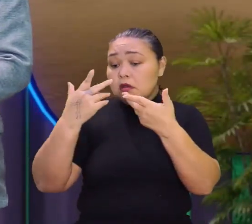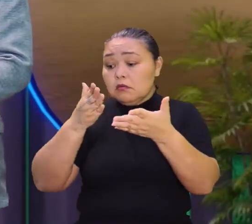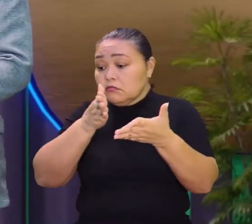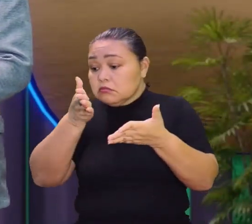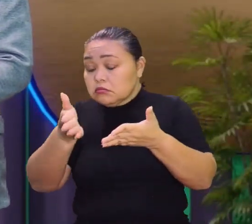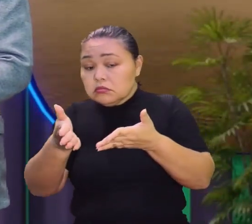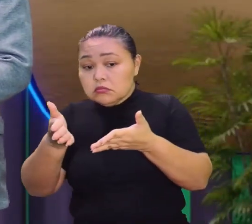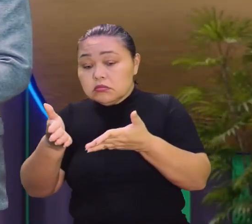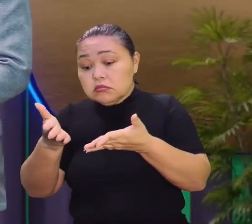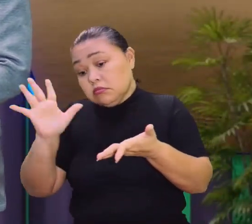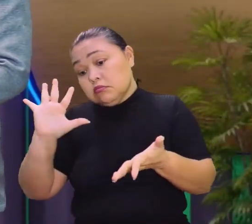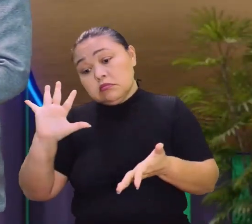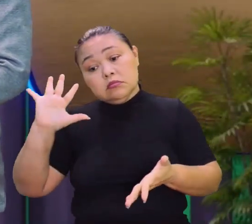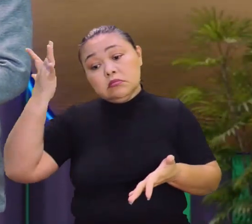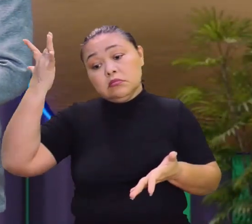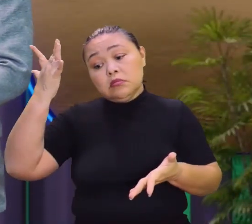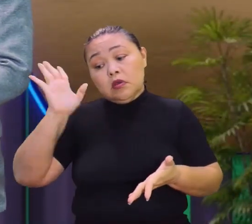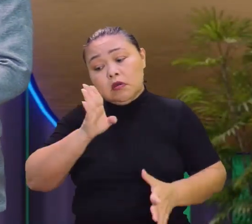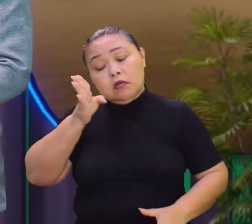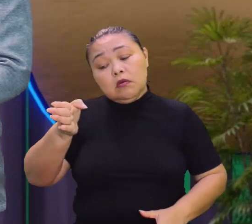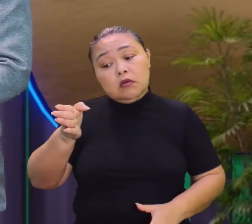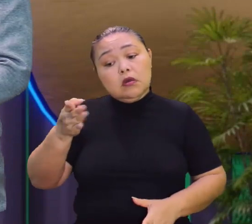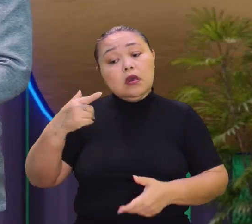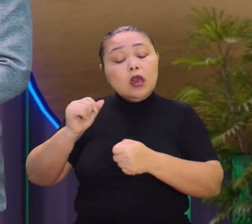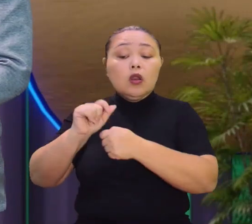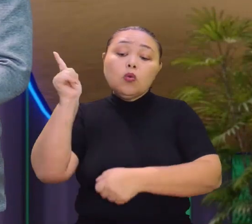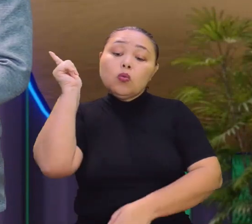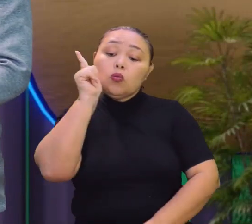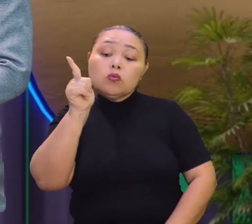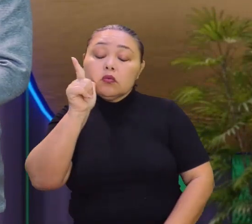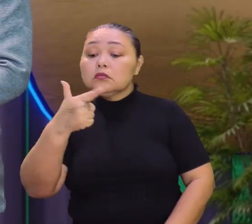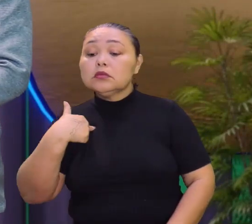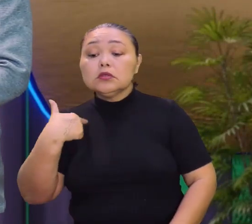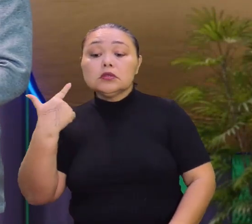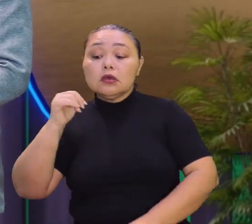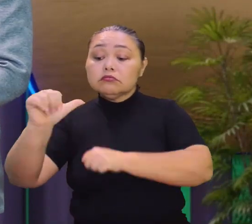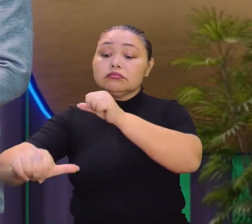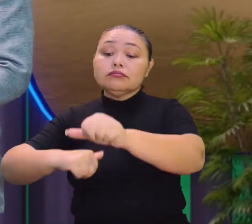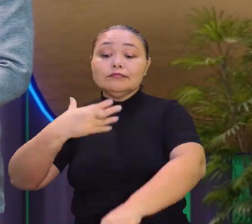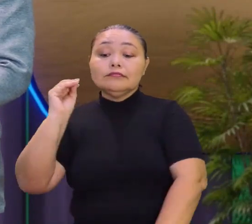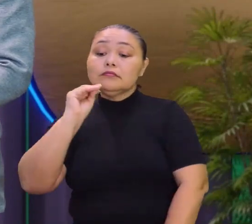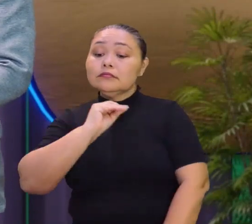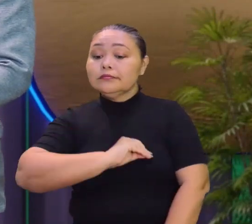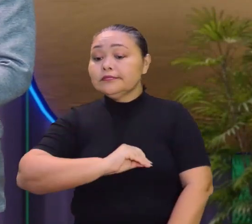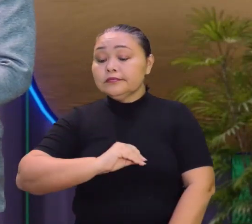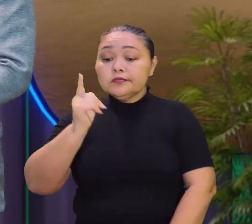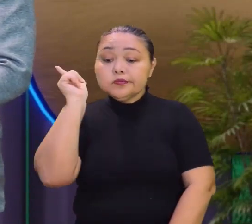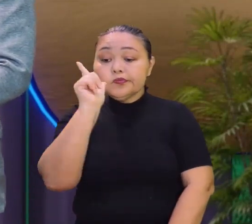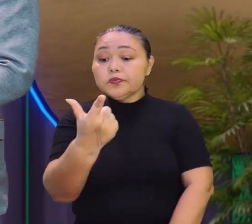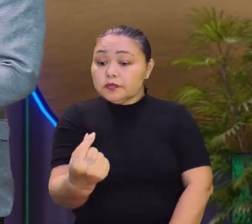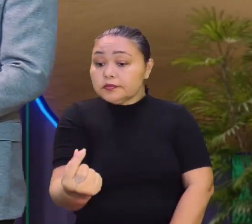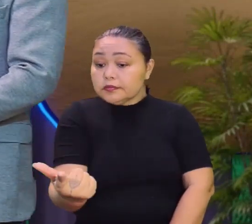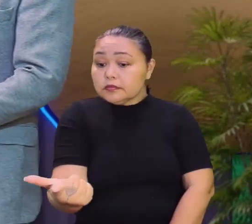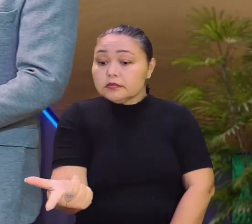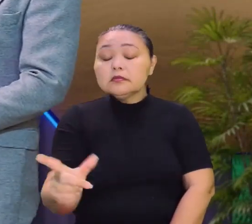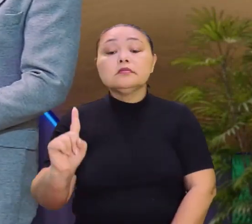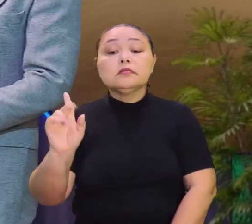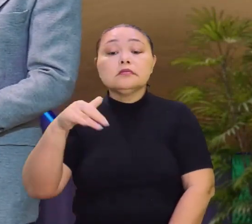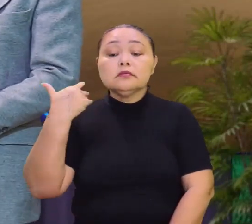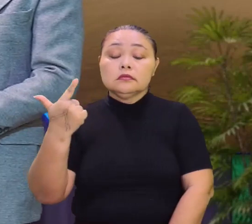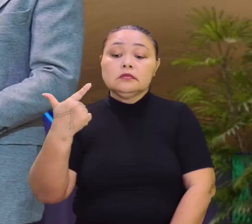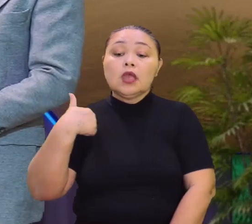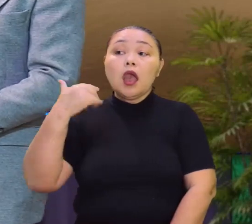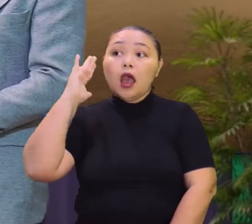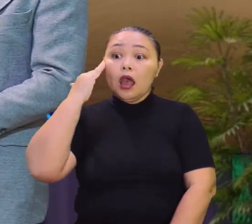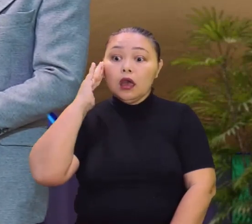que de repente é a única fonte de renda desse cidadão. Então, ele só vai entender isso se realmente